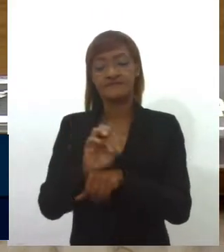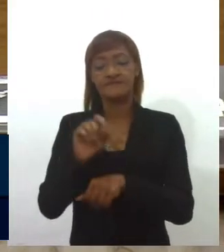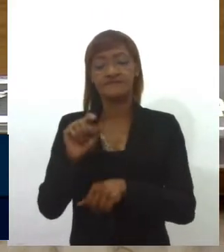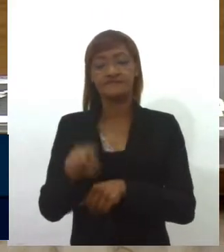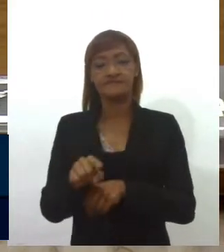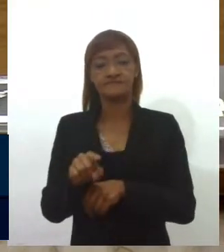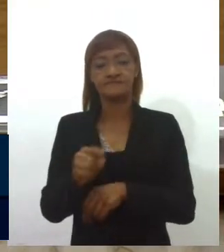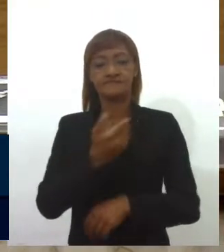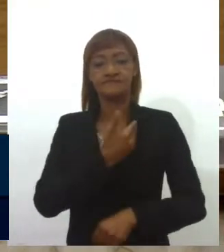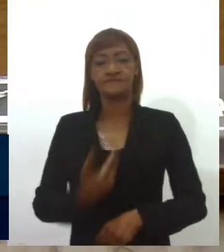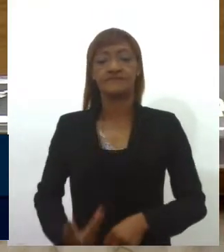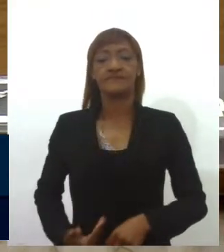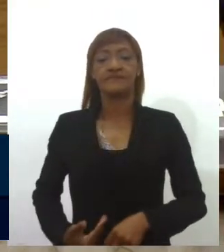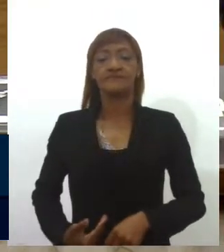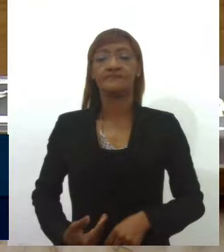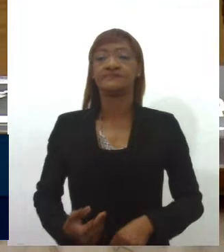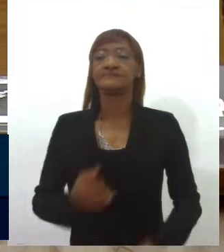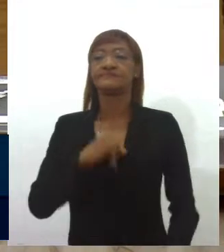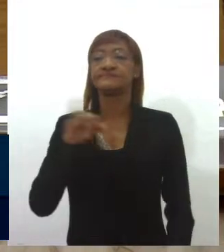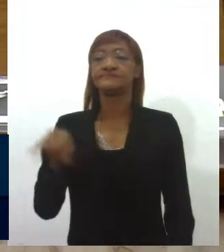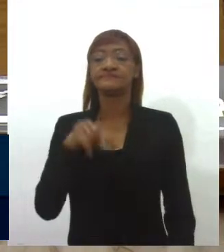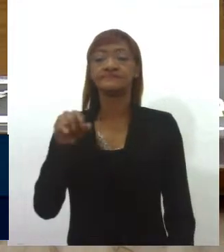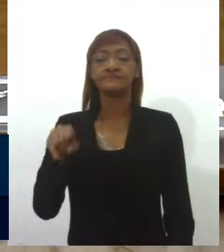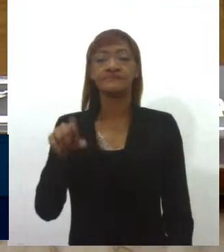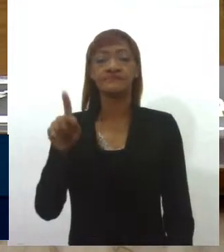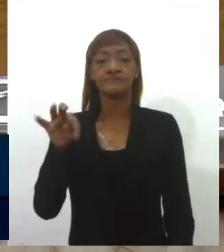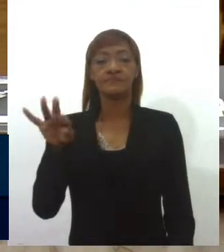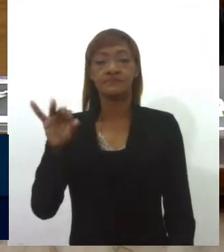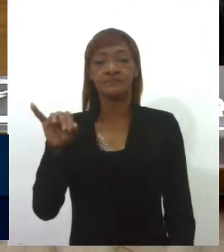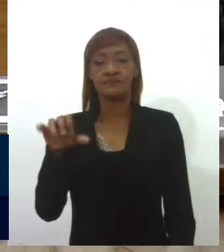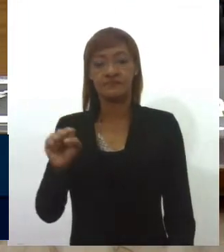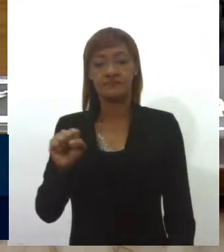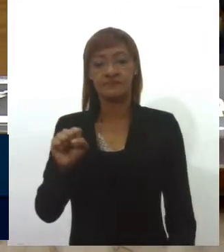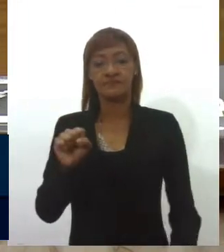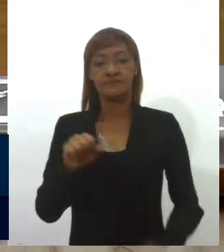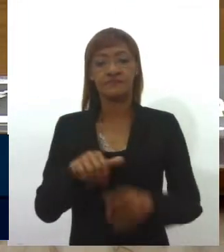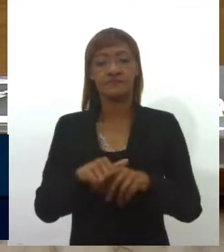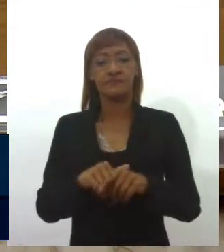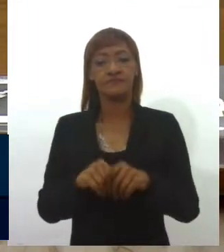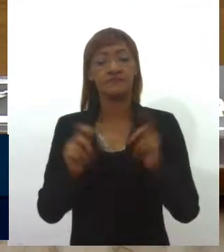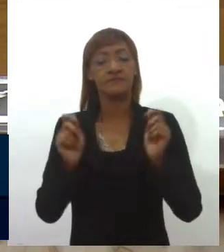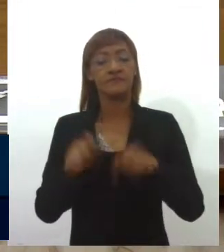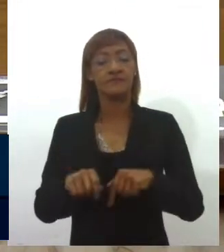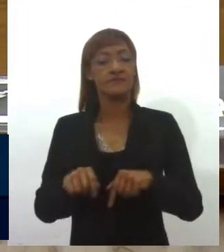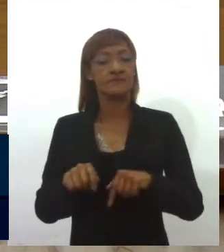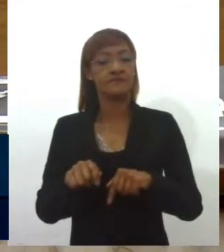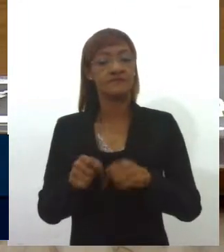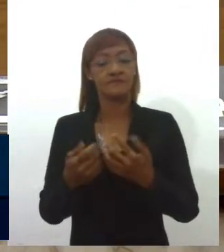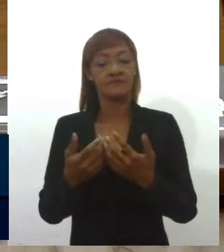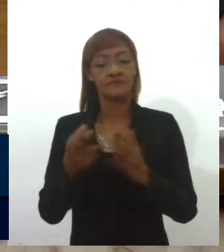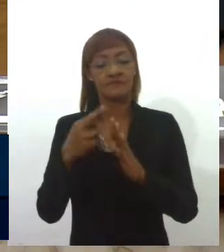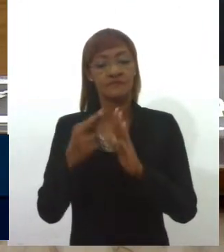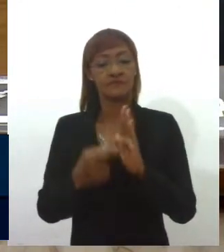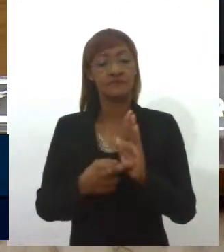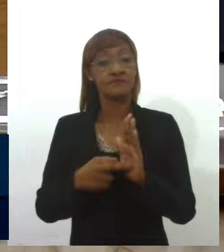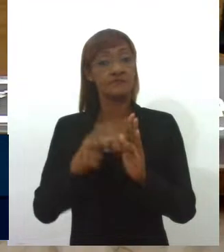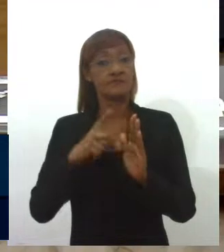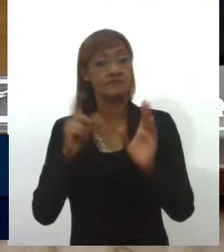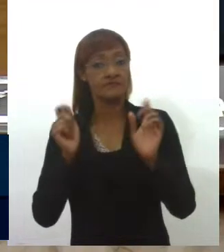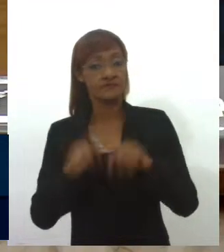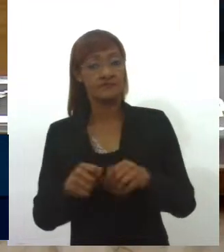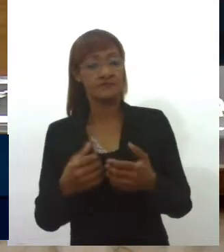Governo, José Carlos Felizola Soares Filho, no sentido de adotarem medidas necessárias